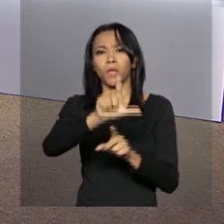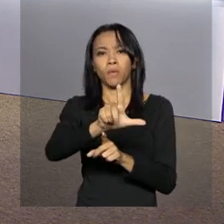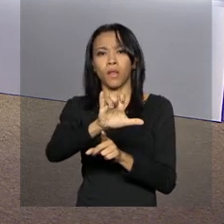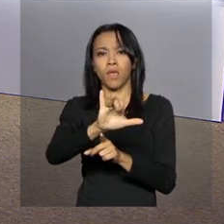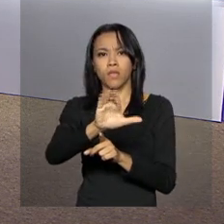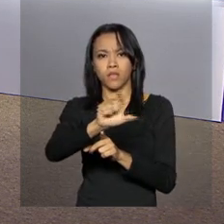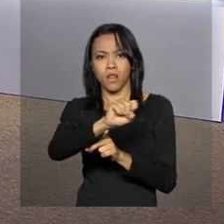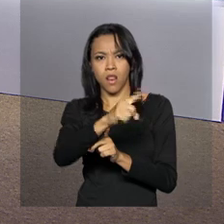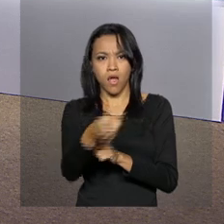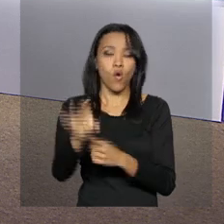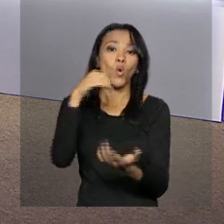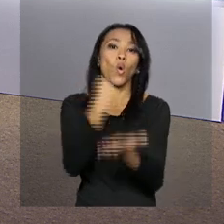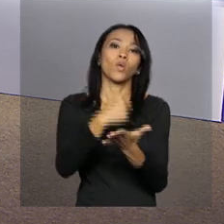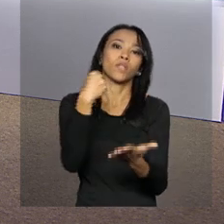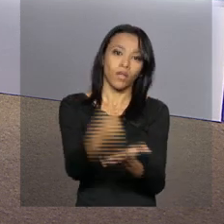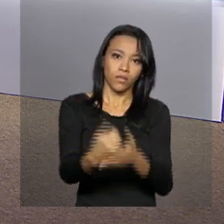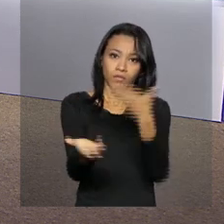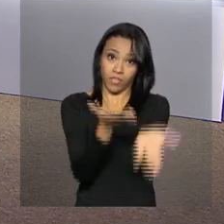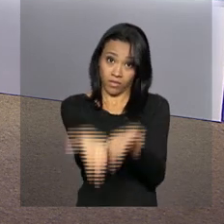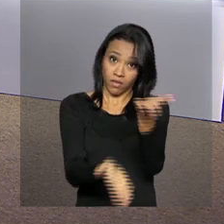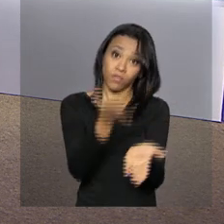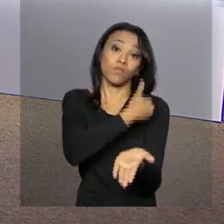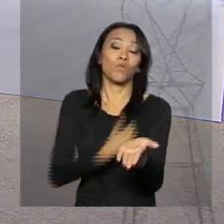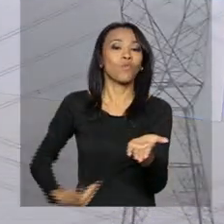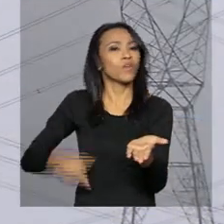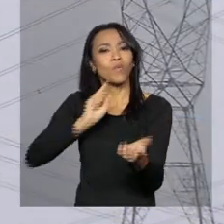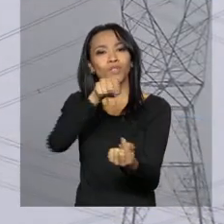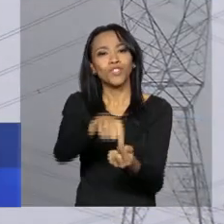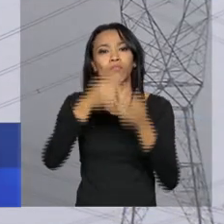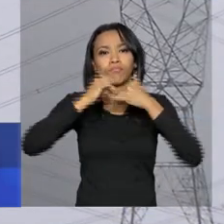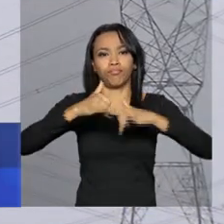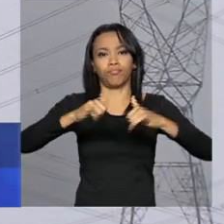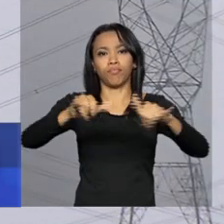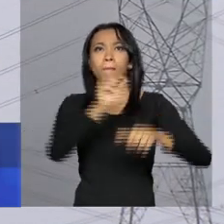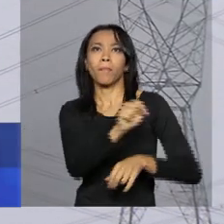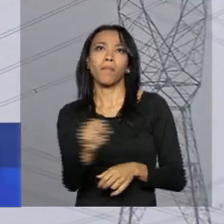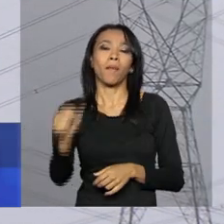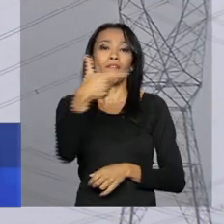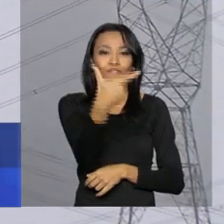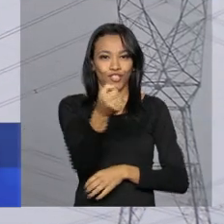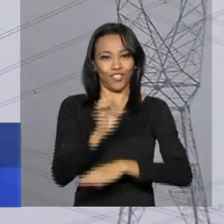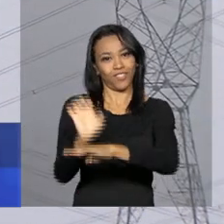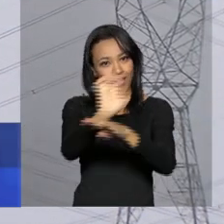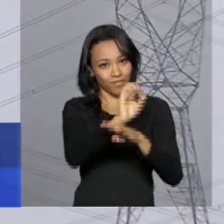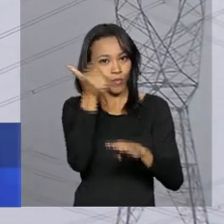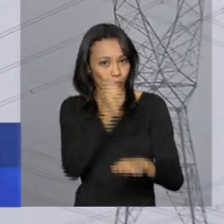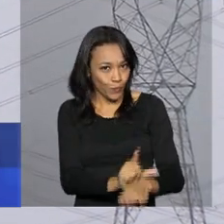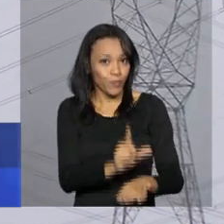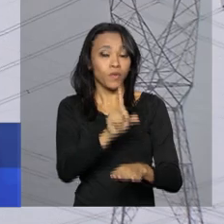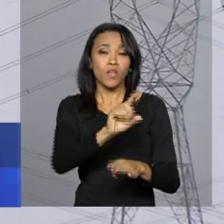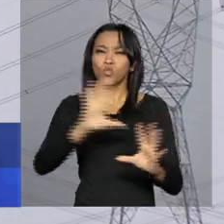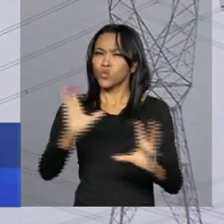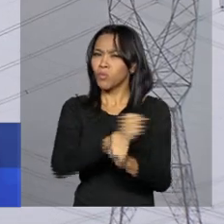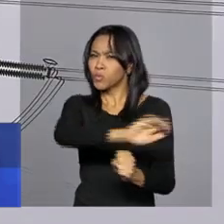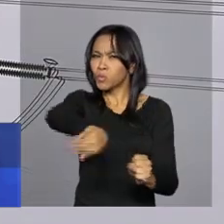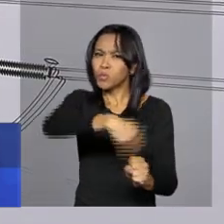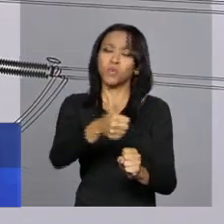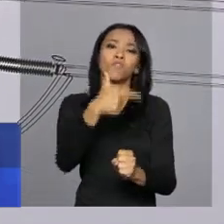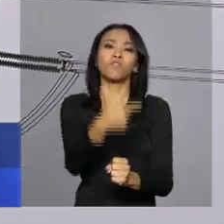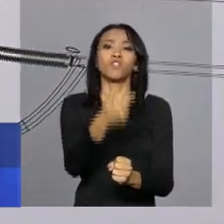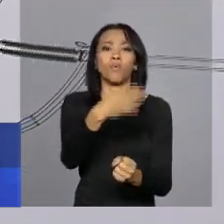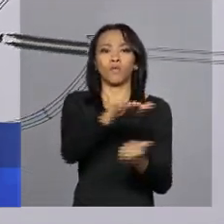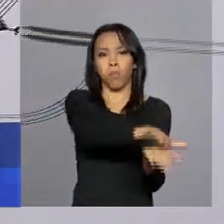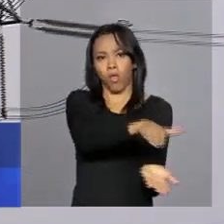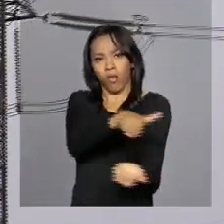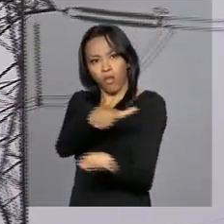serviço público de transmissão de energia elétrica. 20 estados devem ser beneficiados. No total, serão leiloados 24